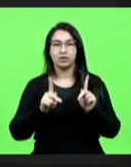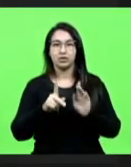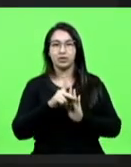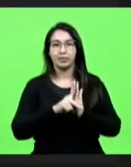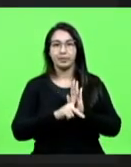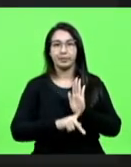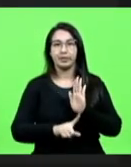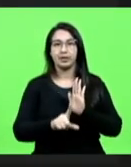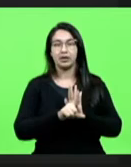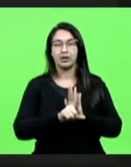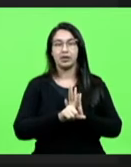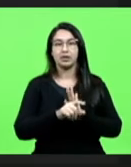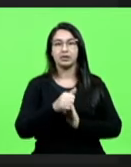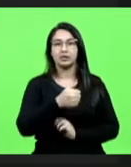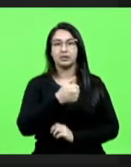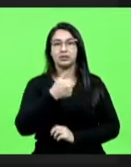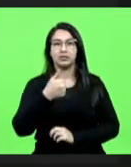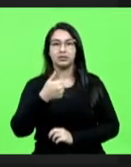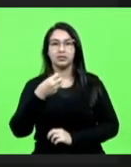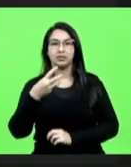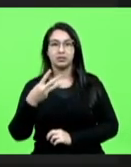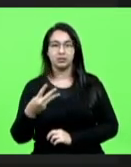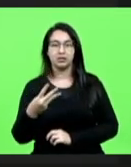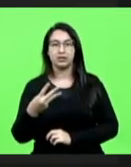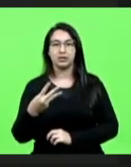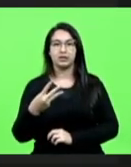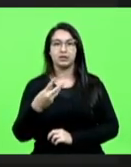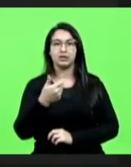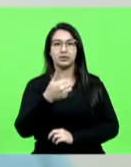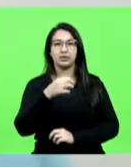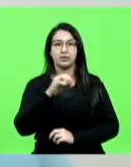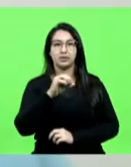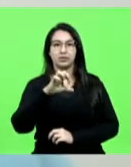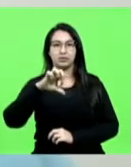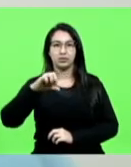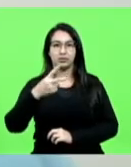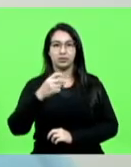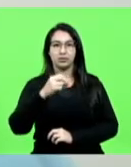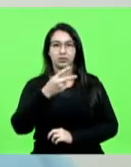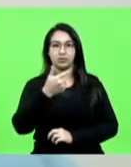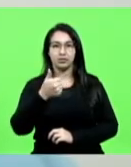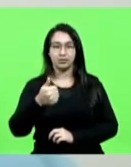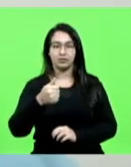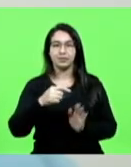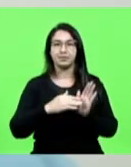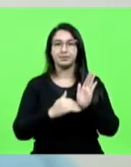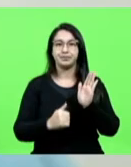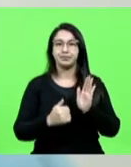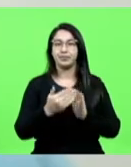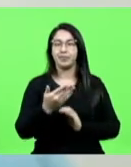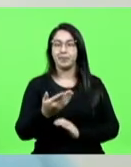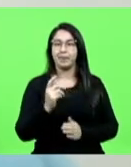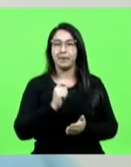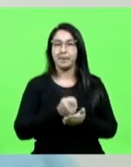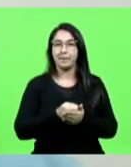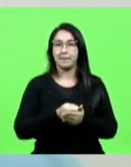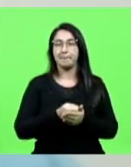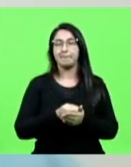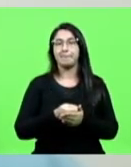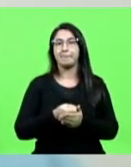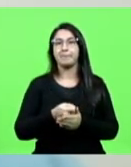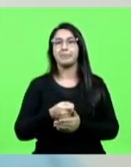.9, 2021, que veda a retenção de descontos no pagamento dos recursos emergenciais ao setor